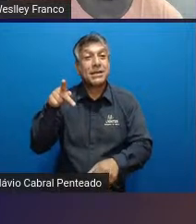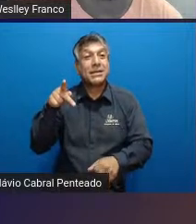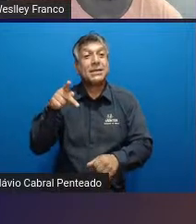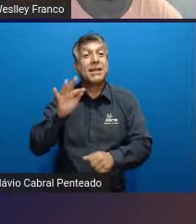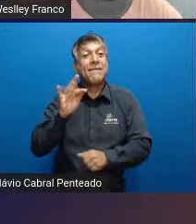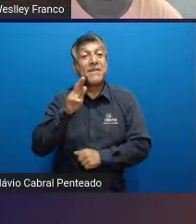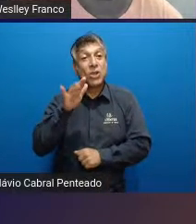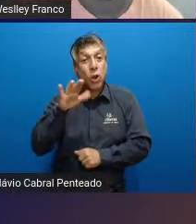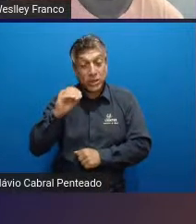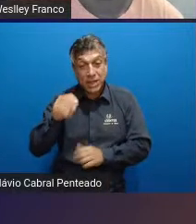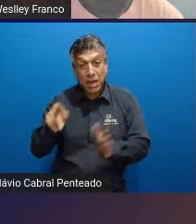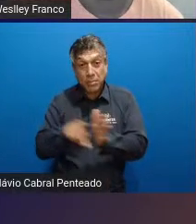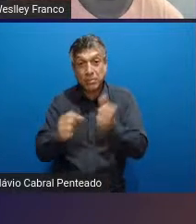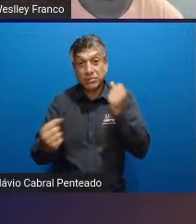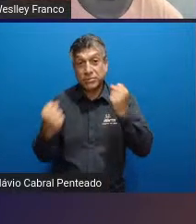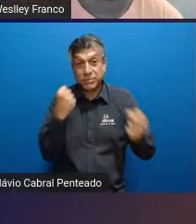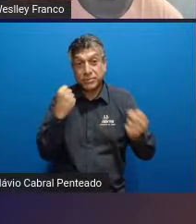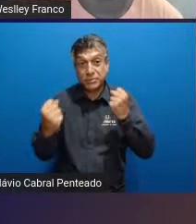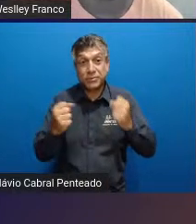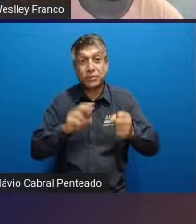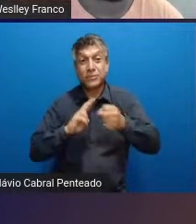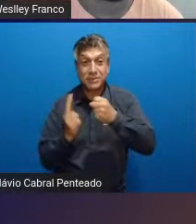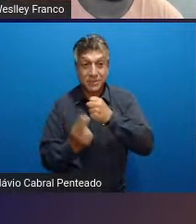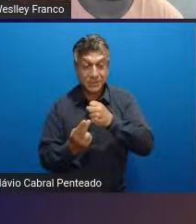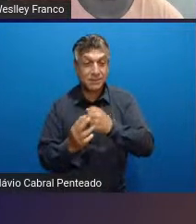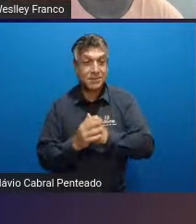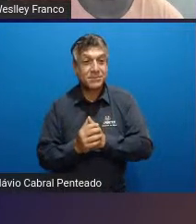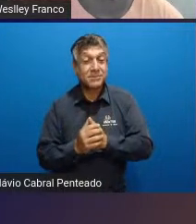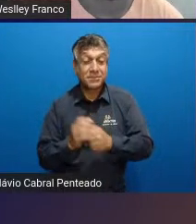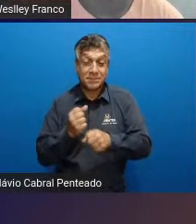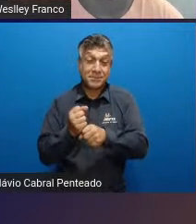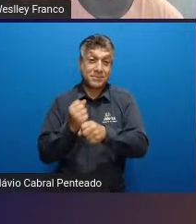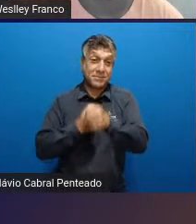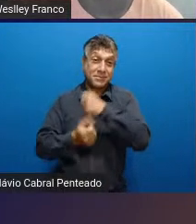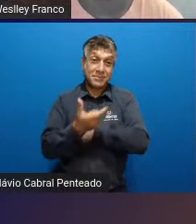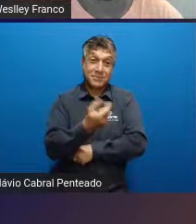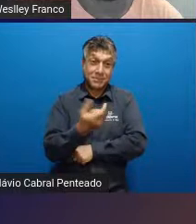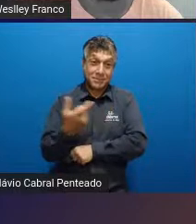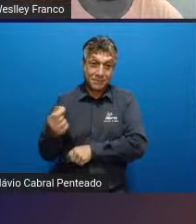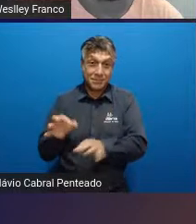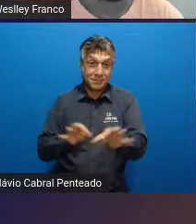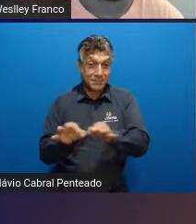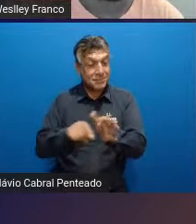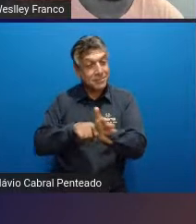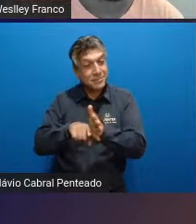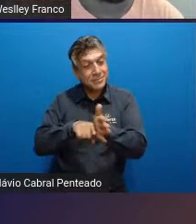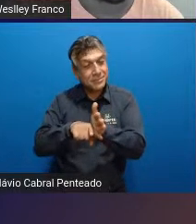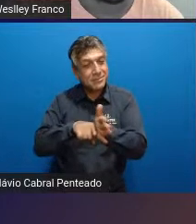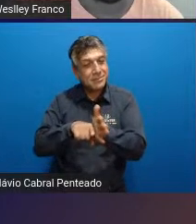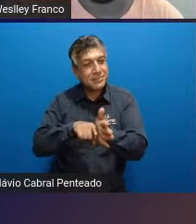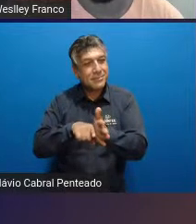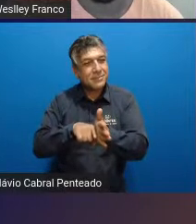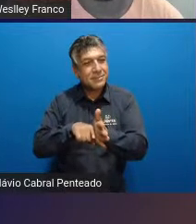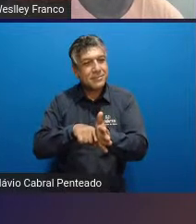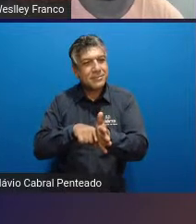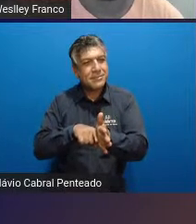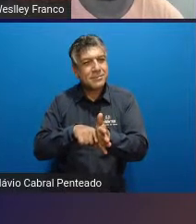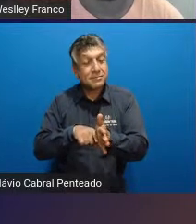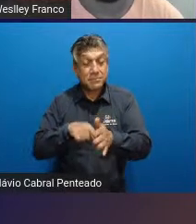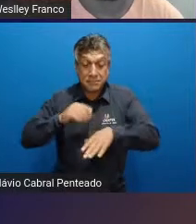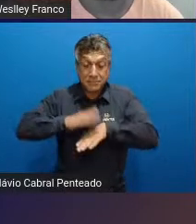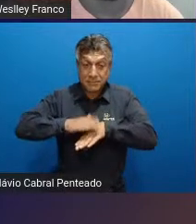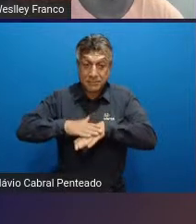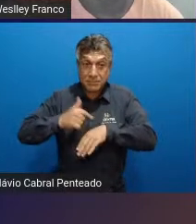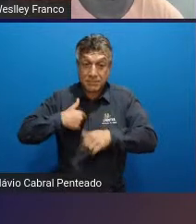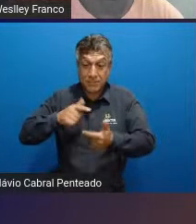da Uninter. No ano passado no projeto de pesquisa eu, a